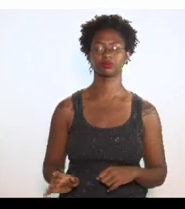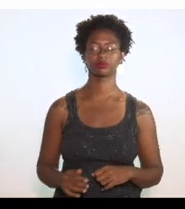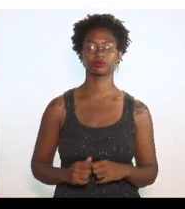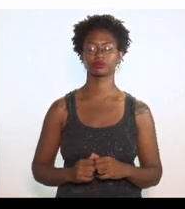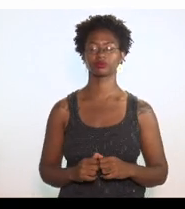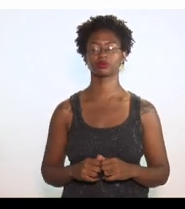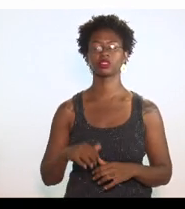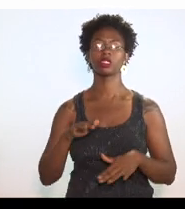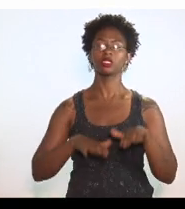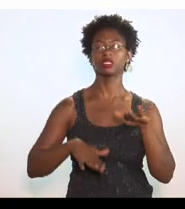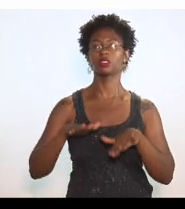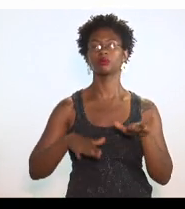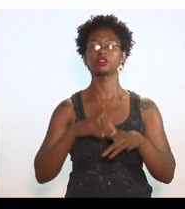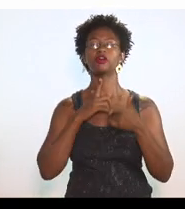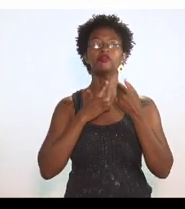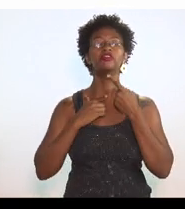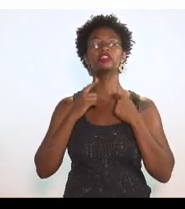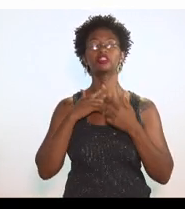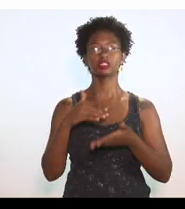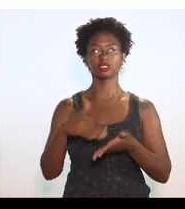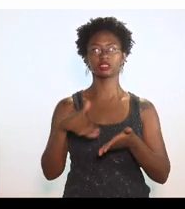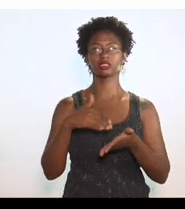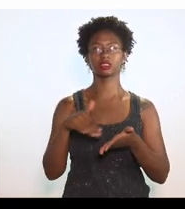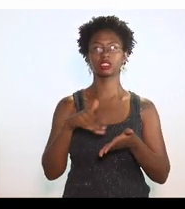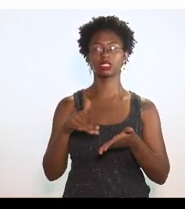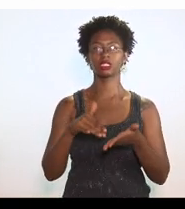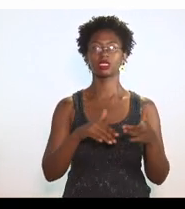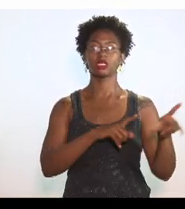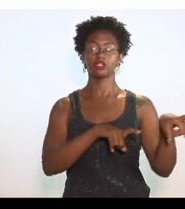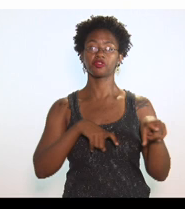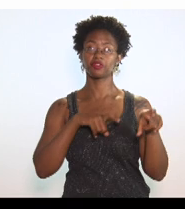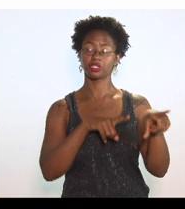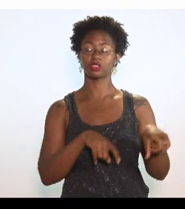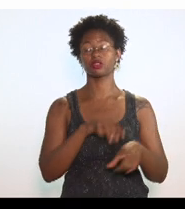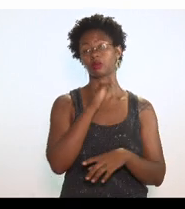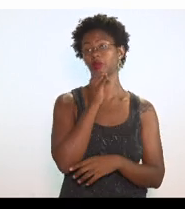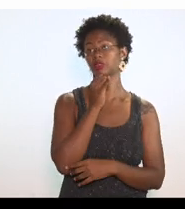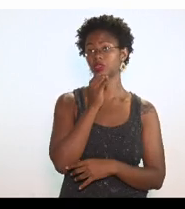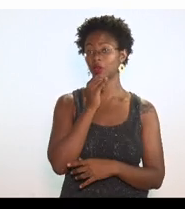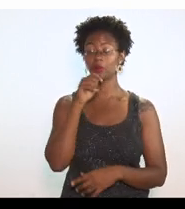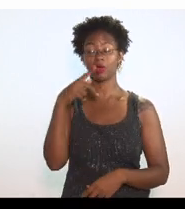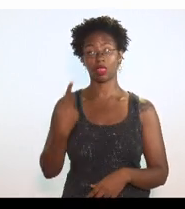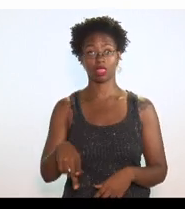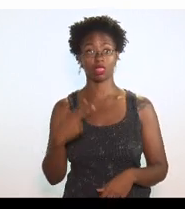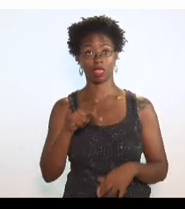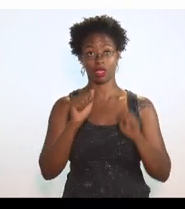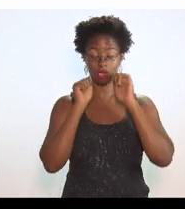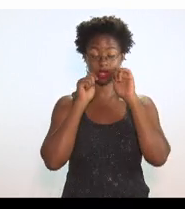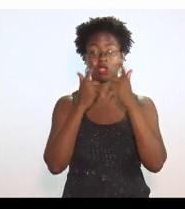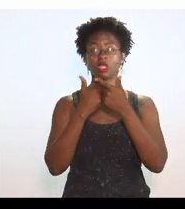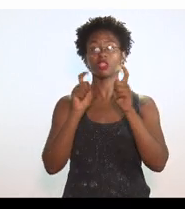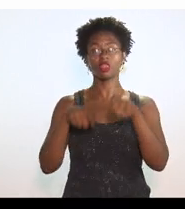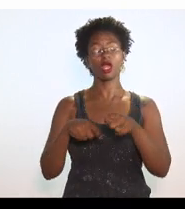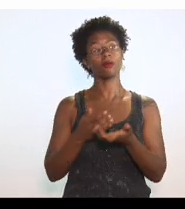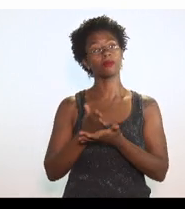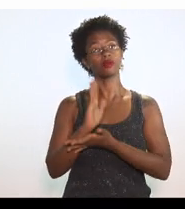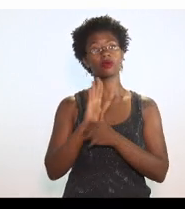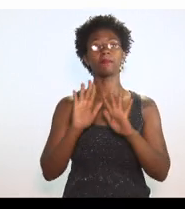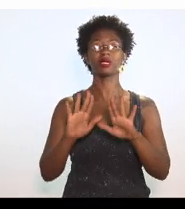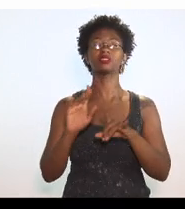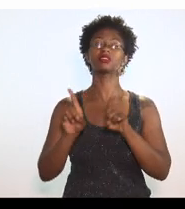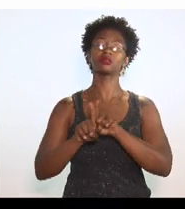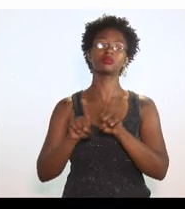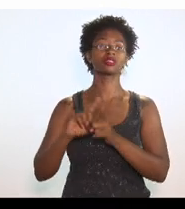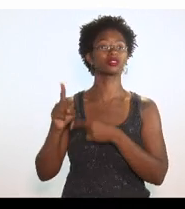da vontade da Secretaria de Fazenda. Então, essa Casa Legislativa pode entender que o projeto é bom, pode aprovar, mas, no final das contas, pode